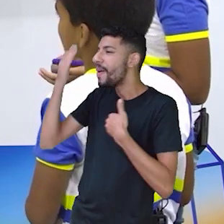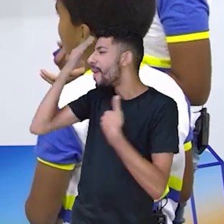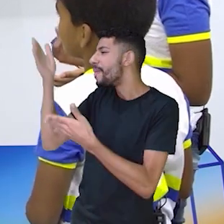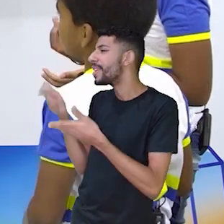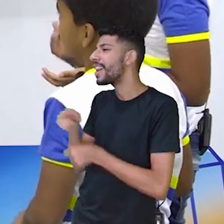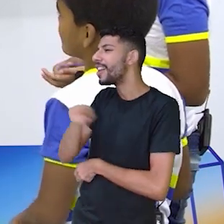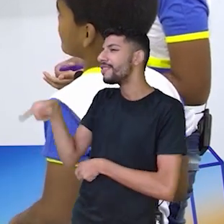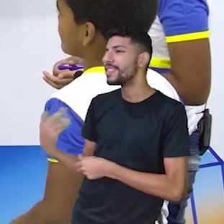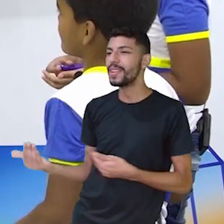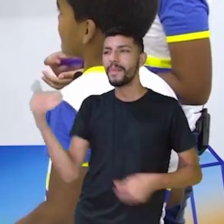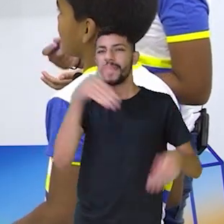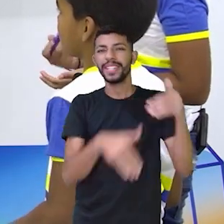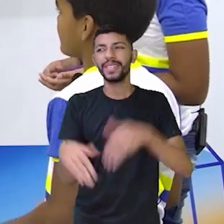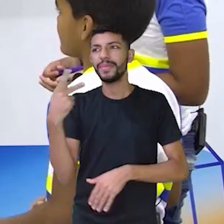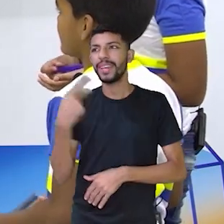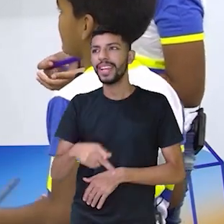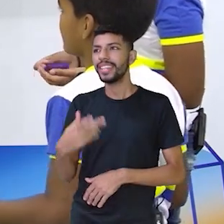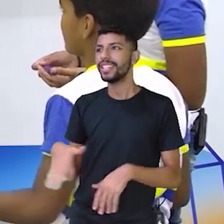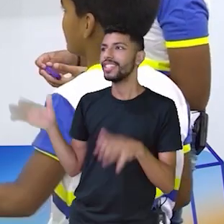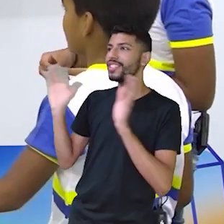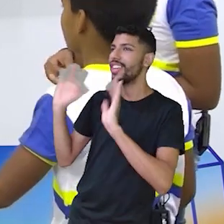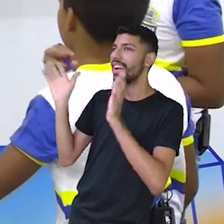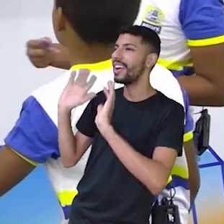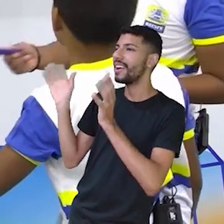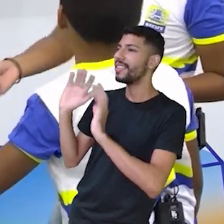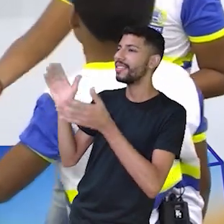participação de vocês. Tchau, tchau.